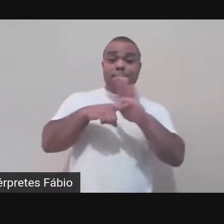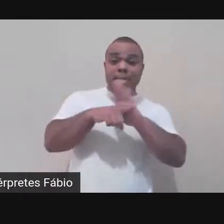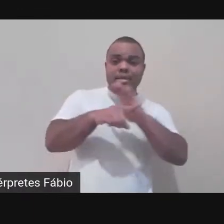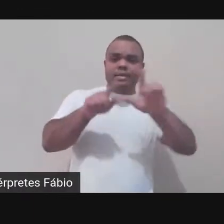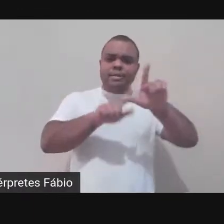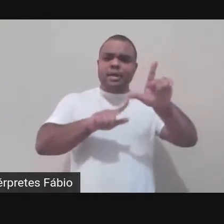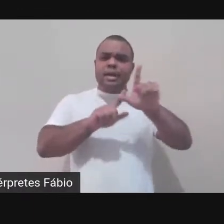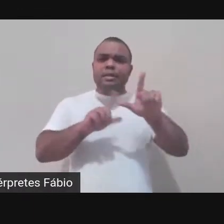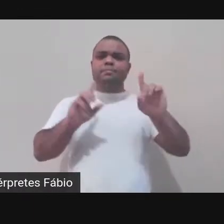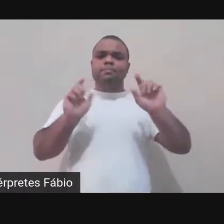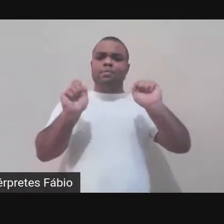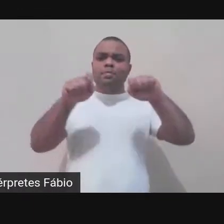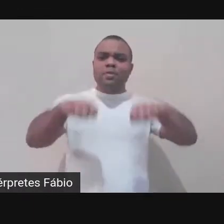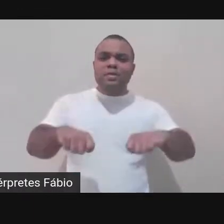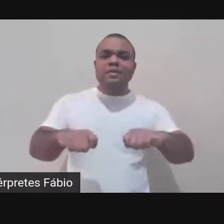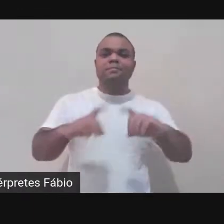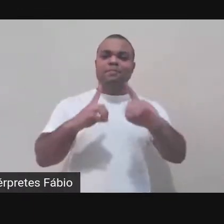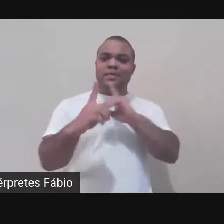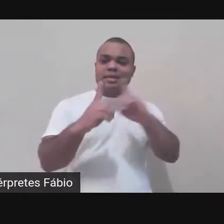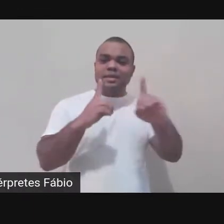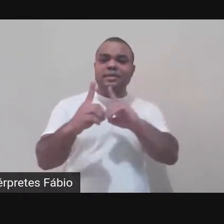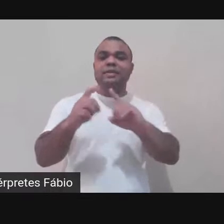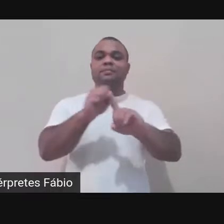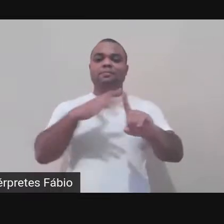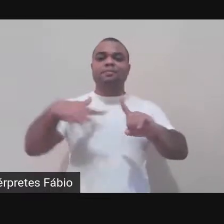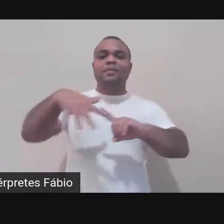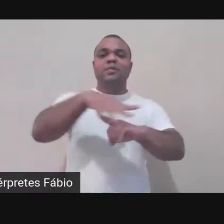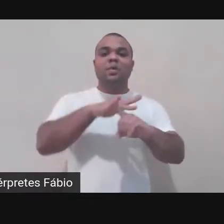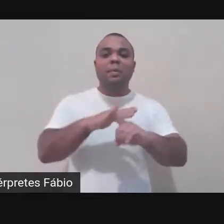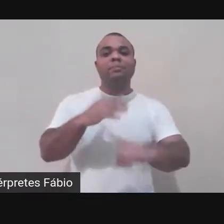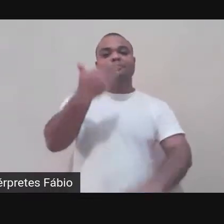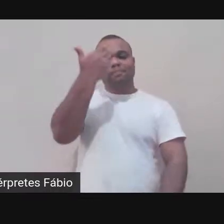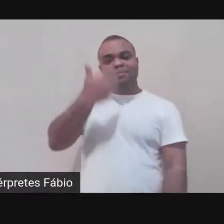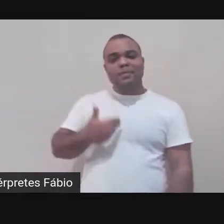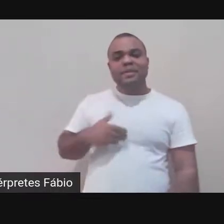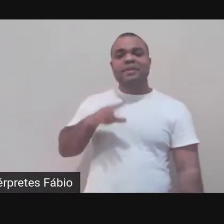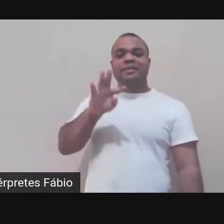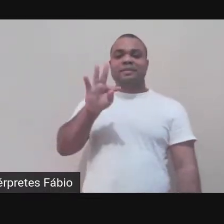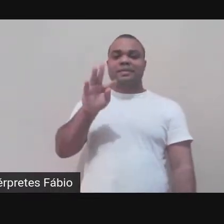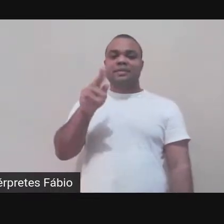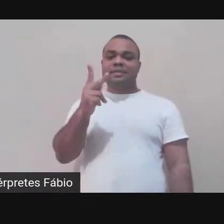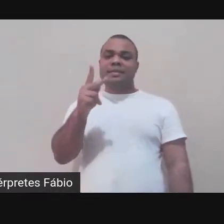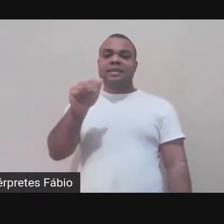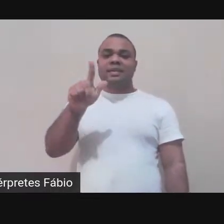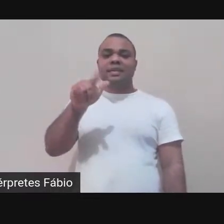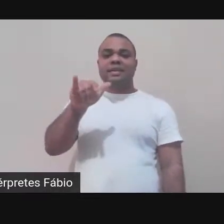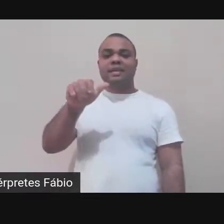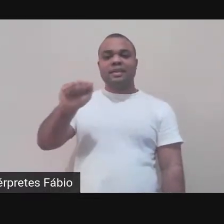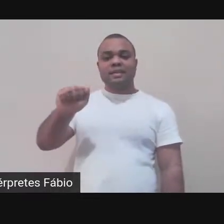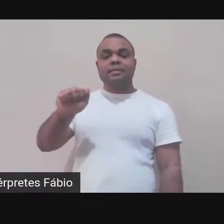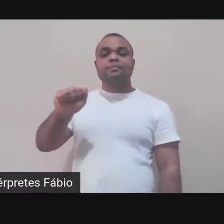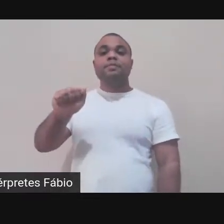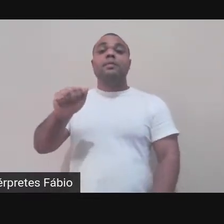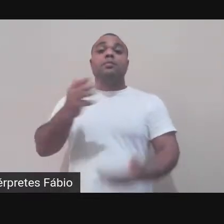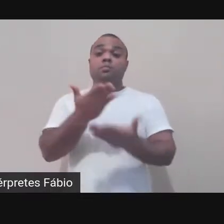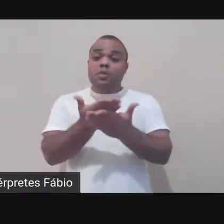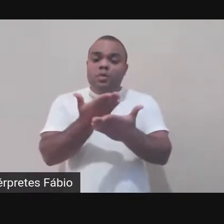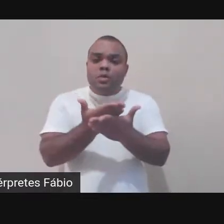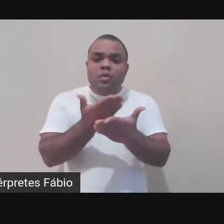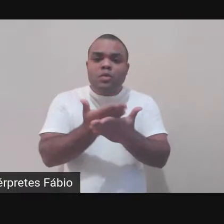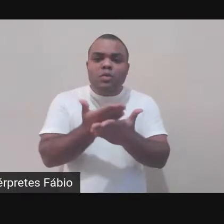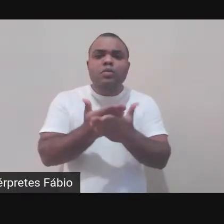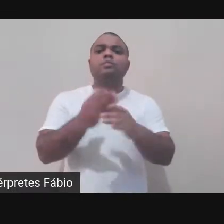Possibilidades e Diálogos Sociais. Meu nome é Thalita Moraes, sou aluna do curso de Letras, Língua Inglesa e Suas